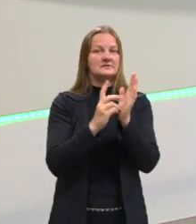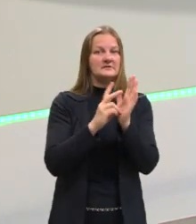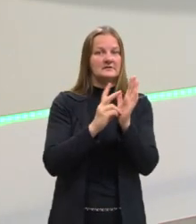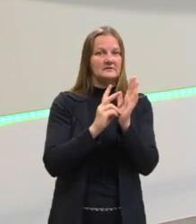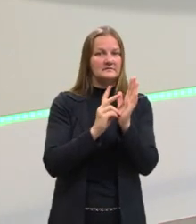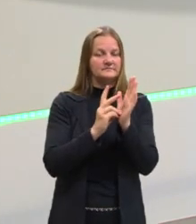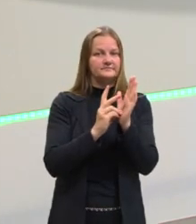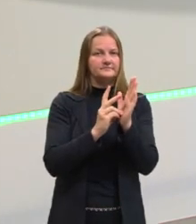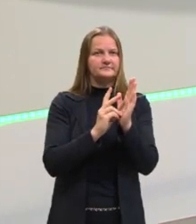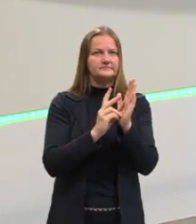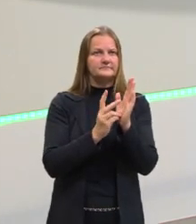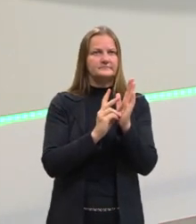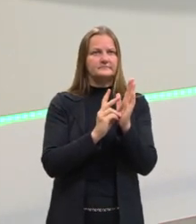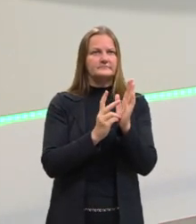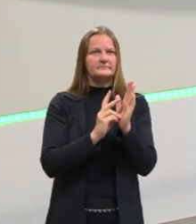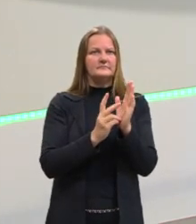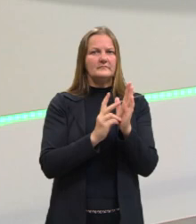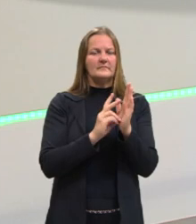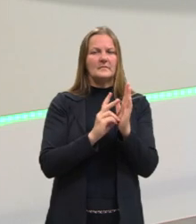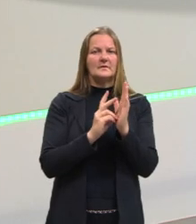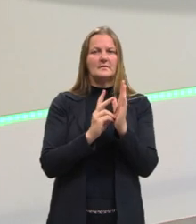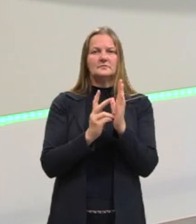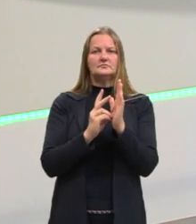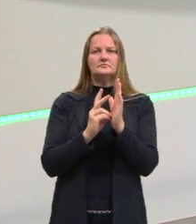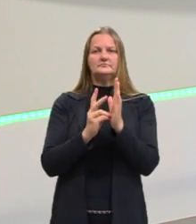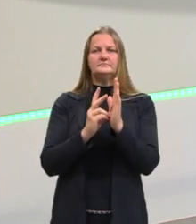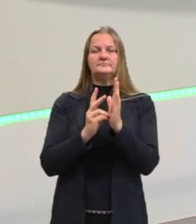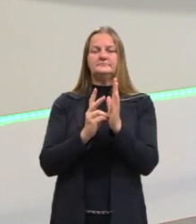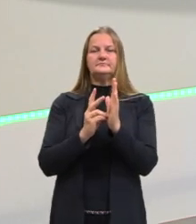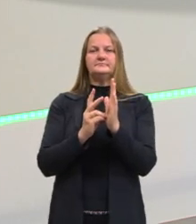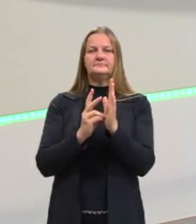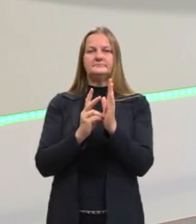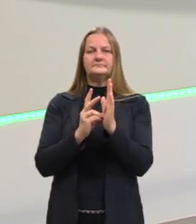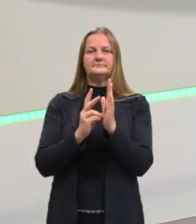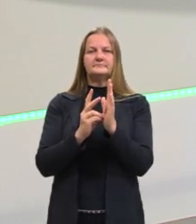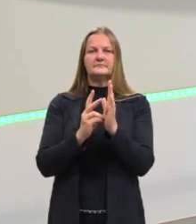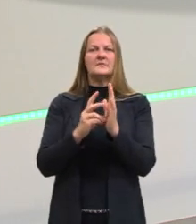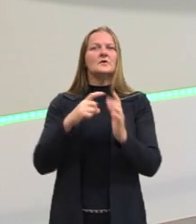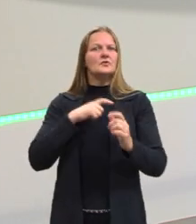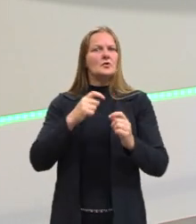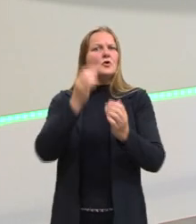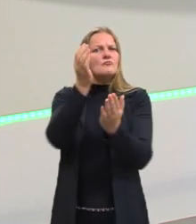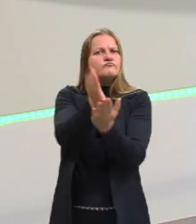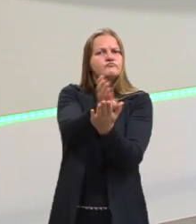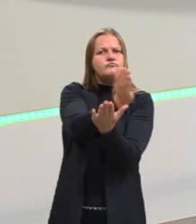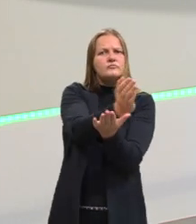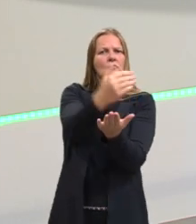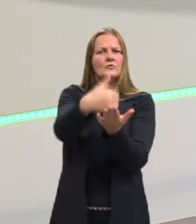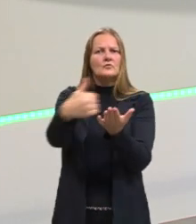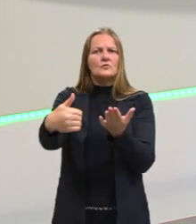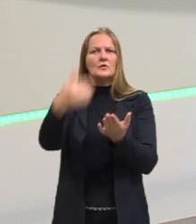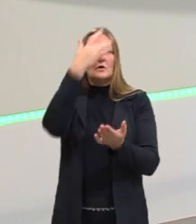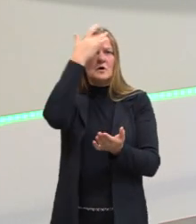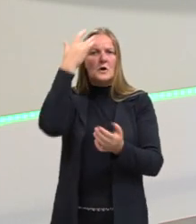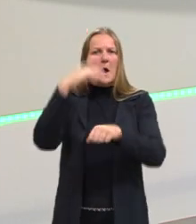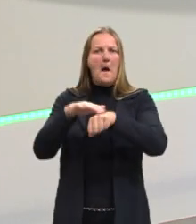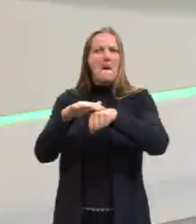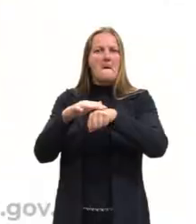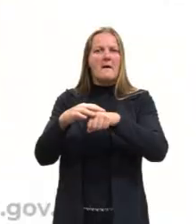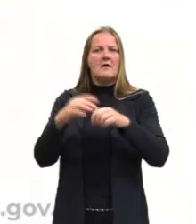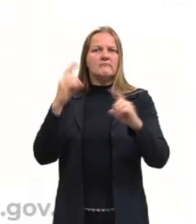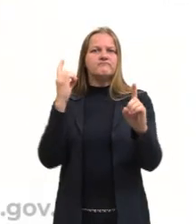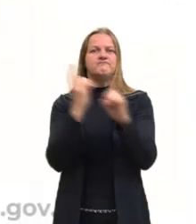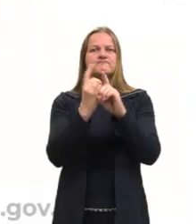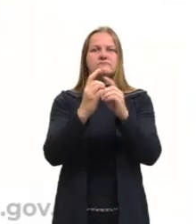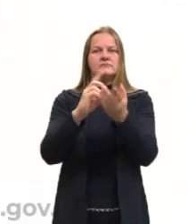Como é que eu posso dizer assim? Uma grande... Uma grande divisão. O homem branco olha para o indígena,